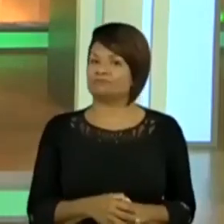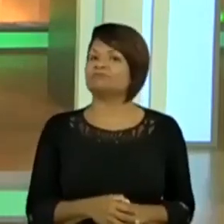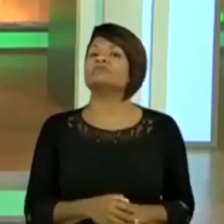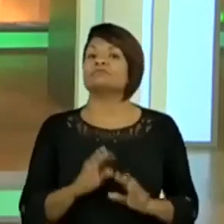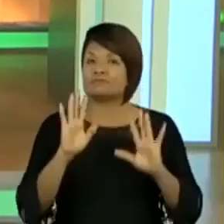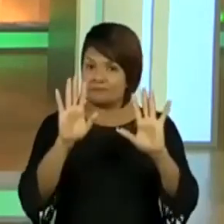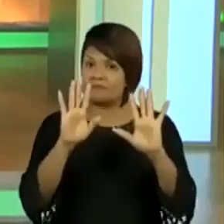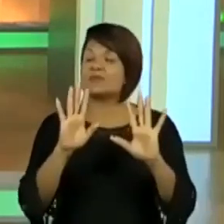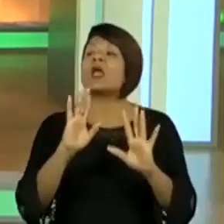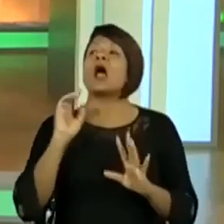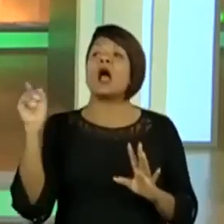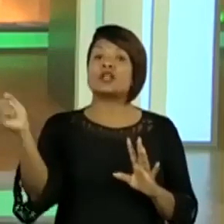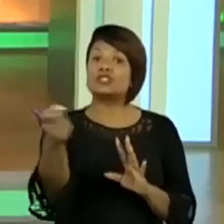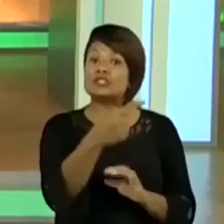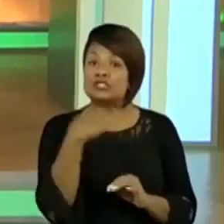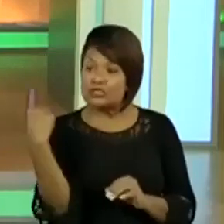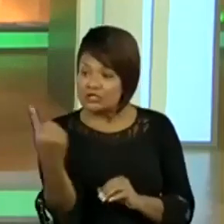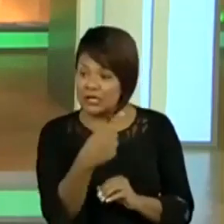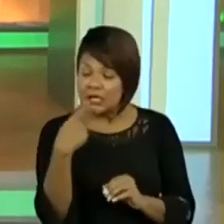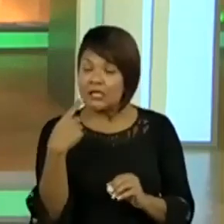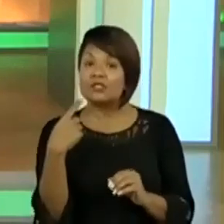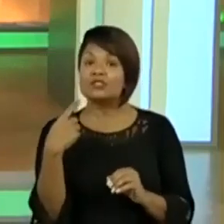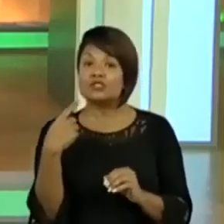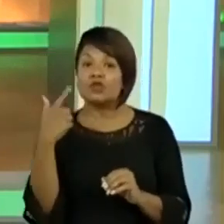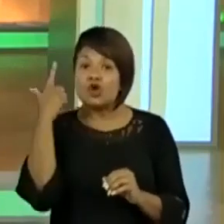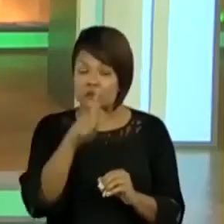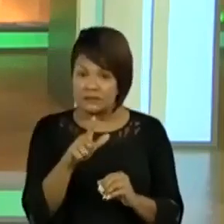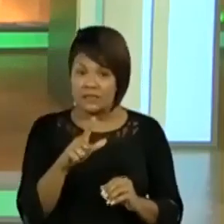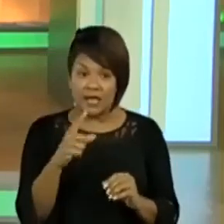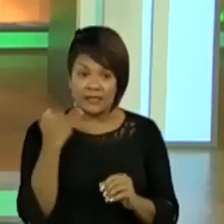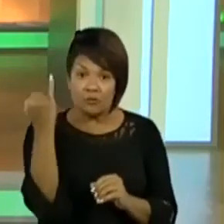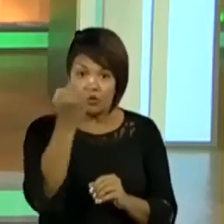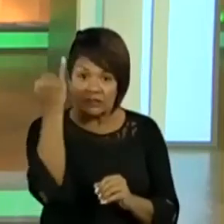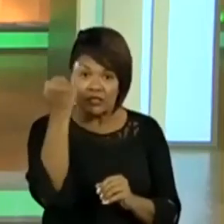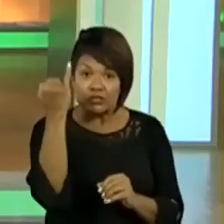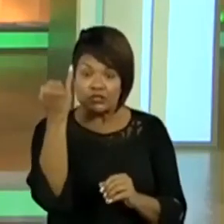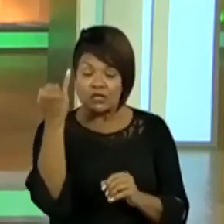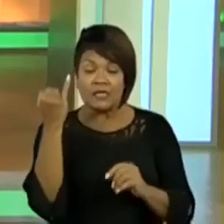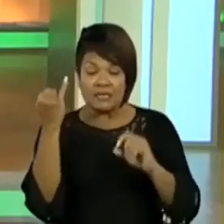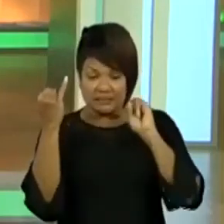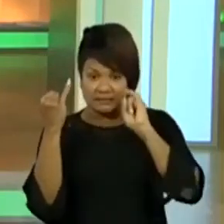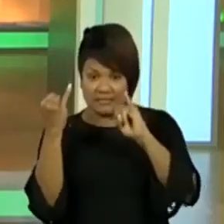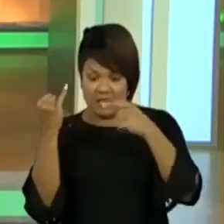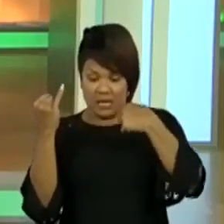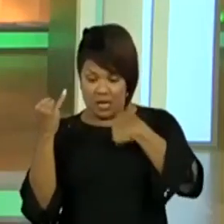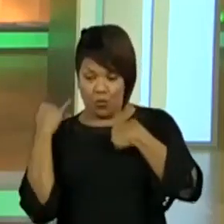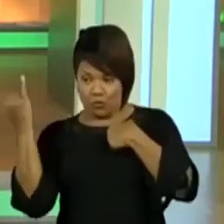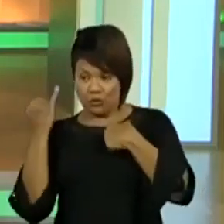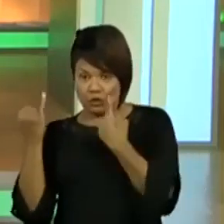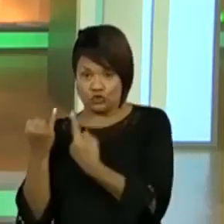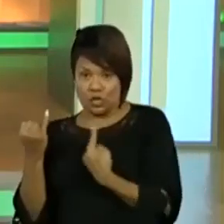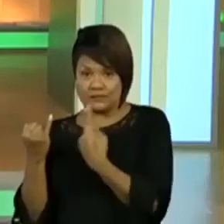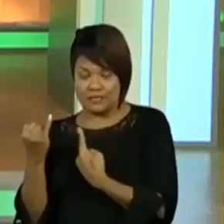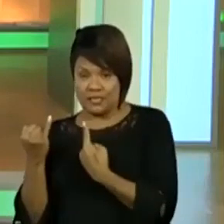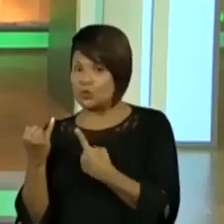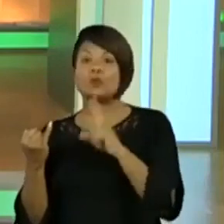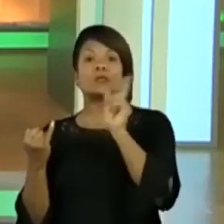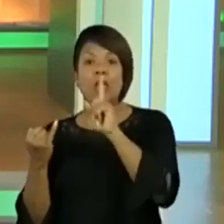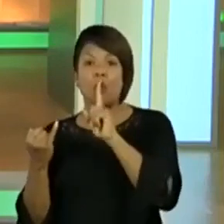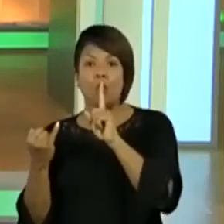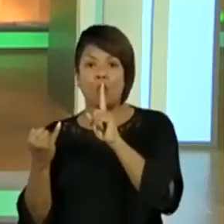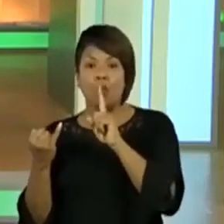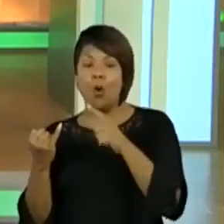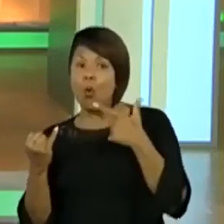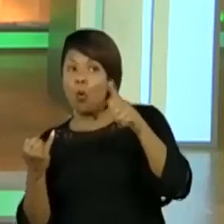para nós sermos importantes, nós só conseguimos ser importantes quando um outro é importante. Ninguém consegue ser importante sozinho, ouviram? Ninguém.